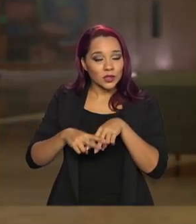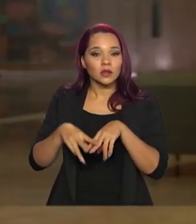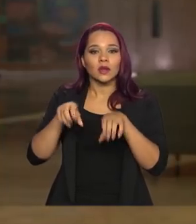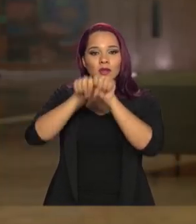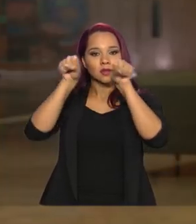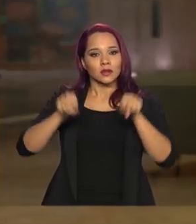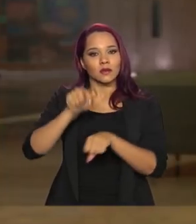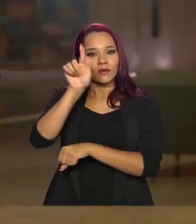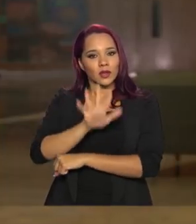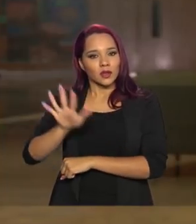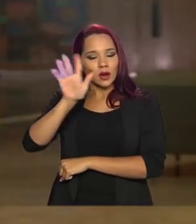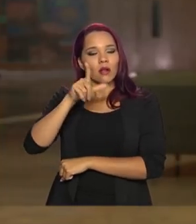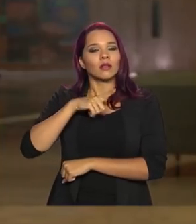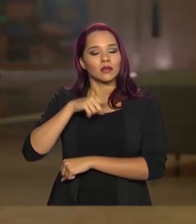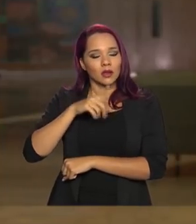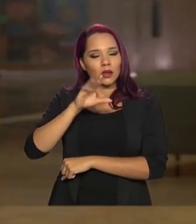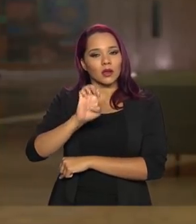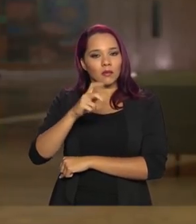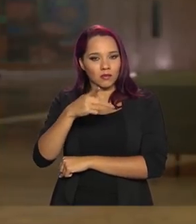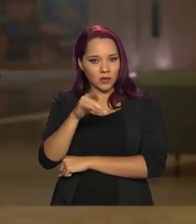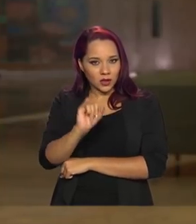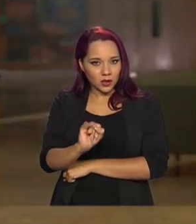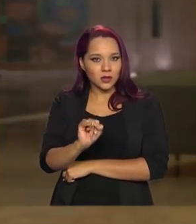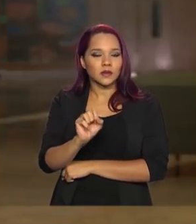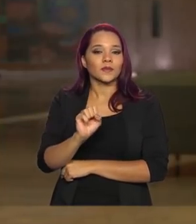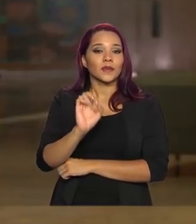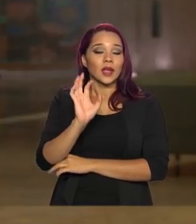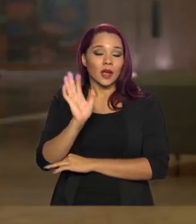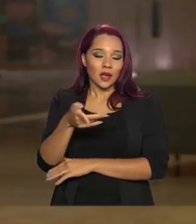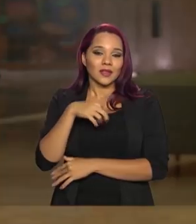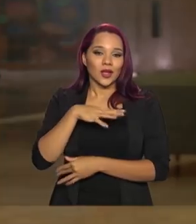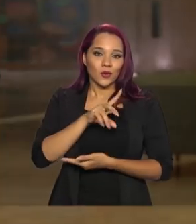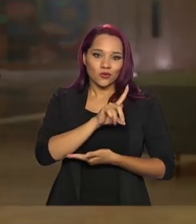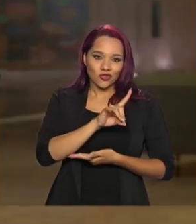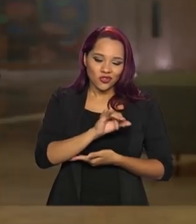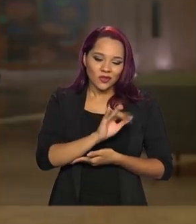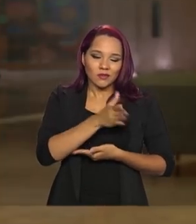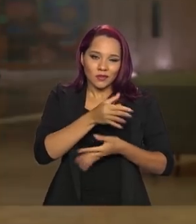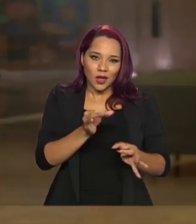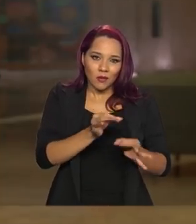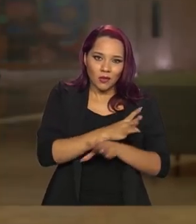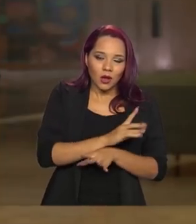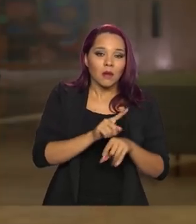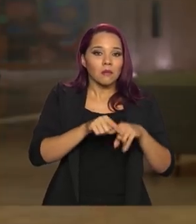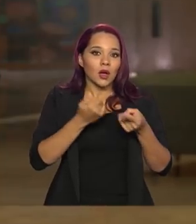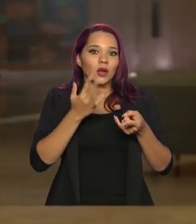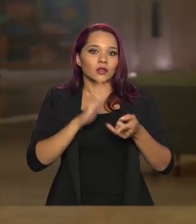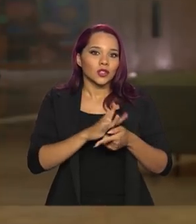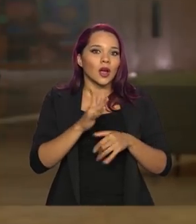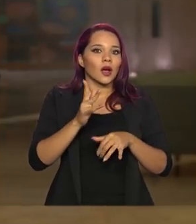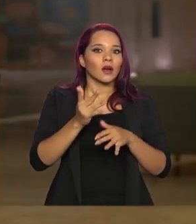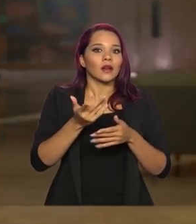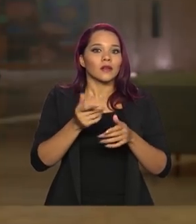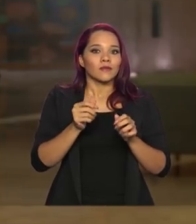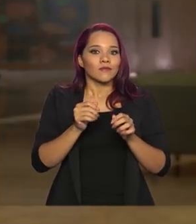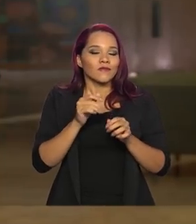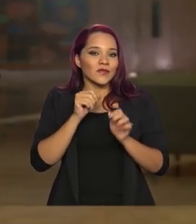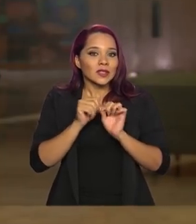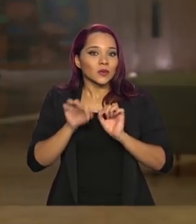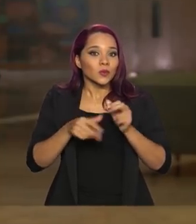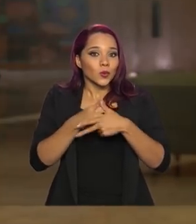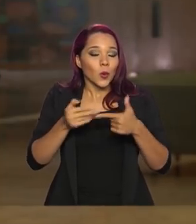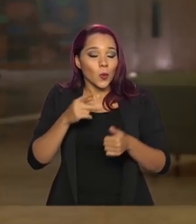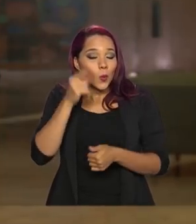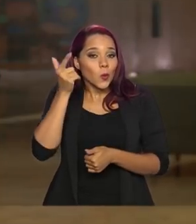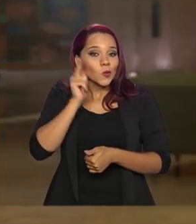federal nós temos esses EPIs, claro que chega uma data em que eles irão acabar, mas nós estamos cuidando, seja através de